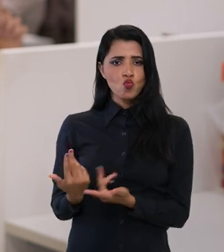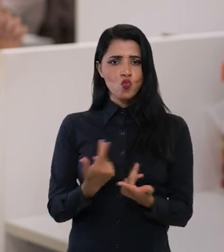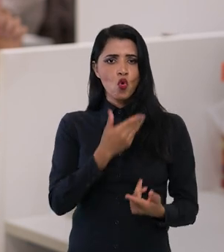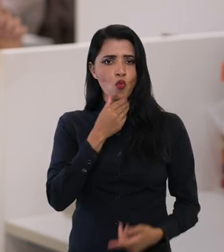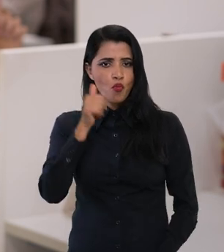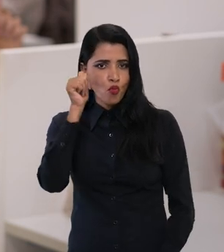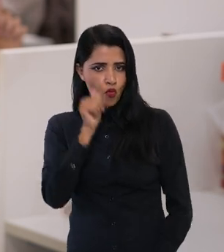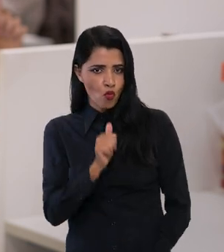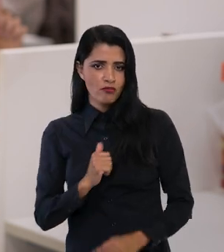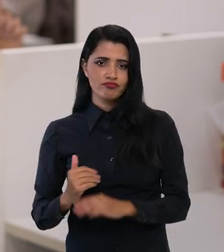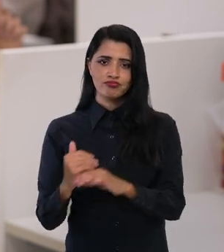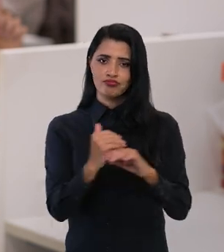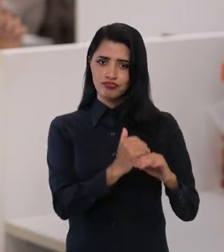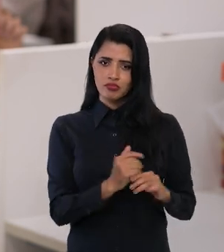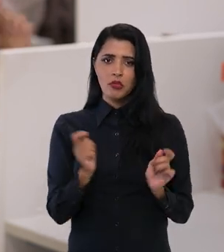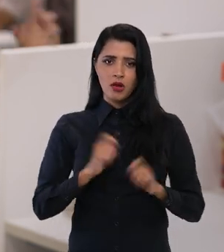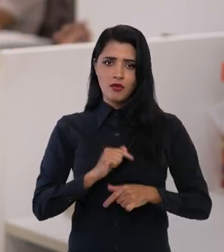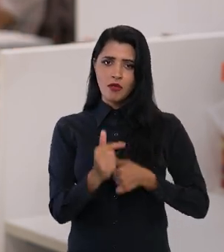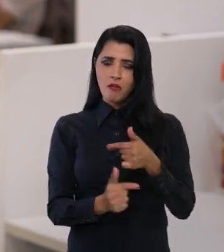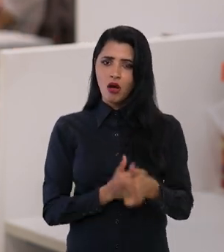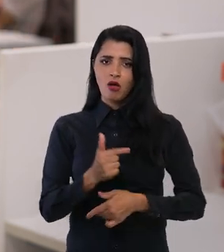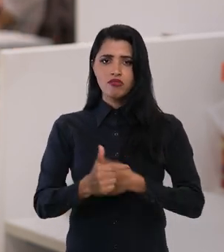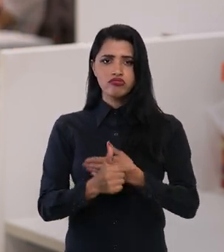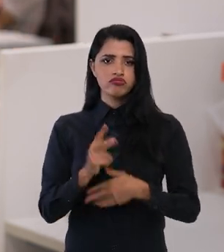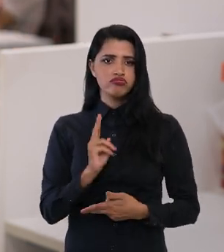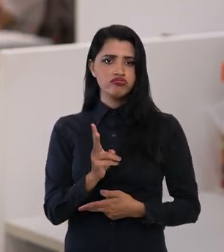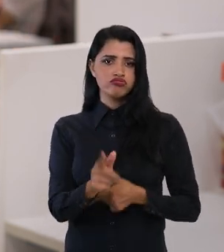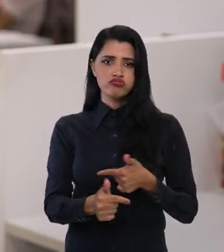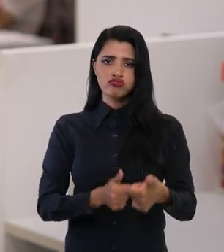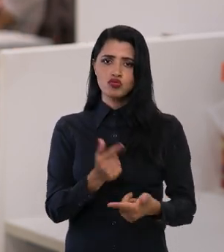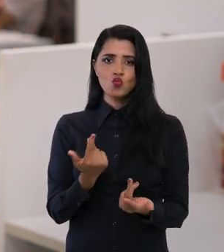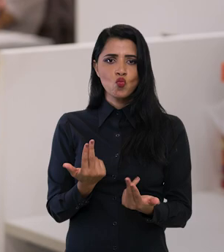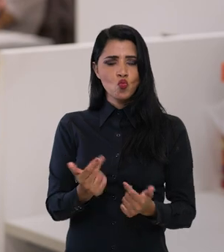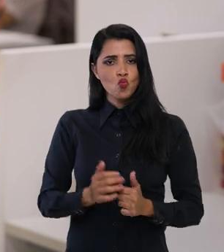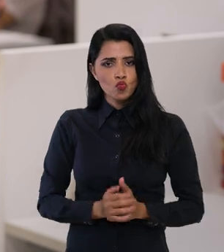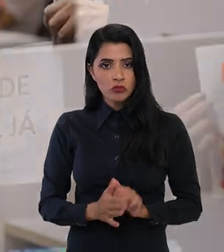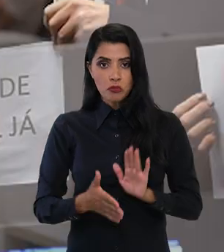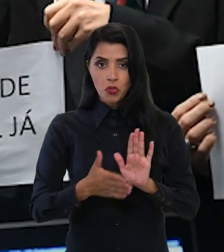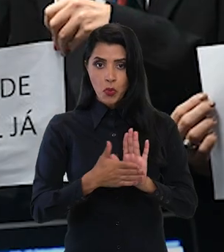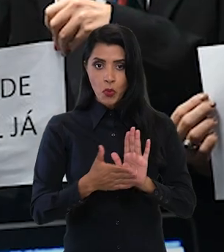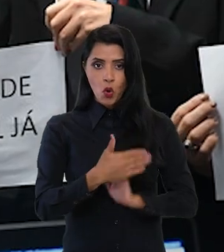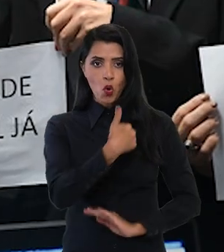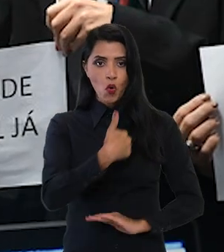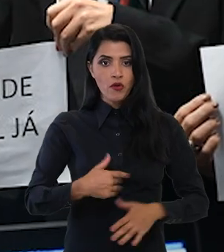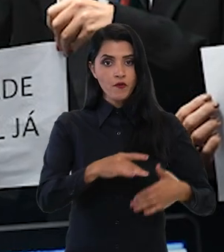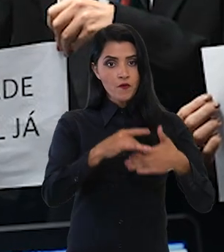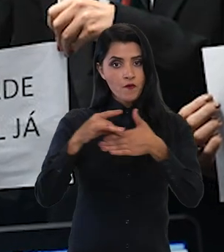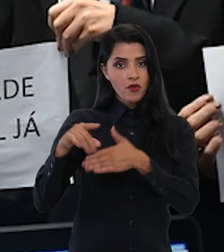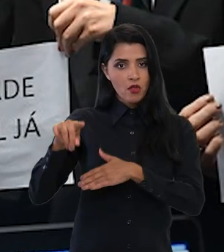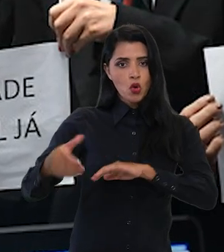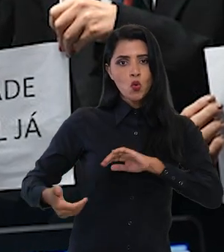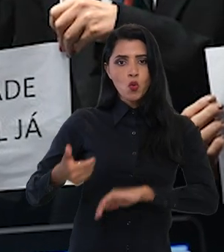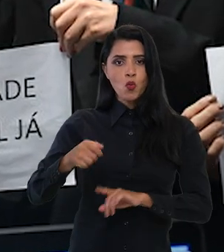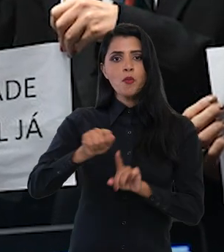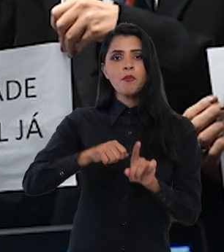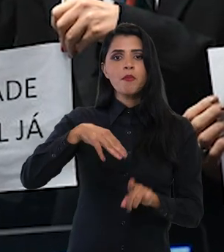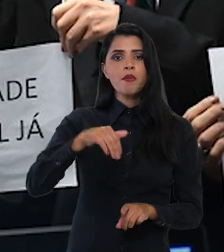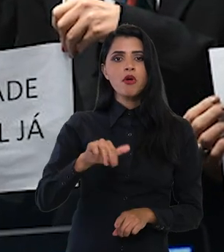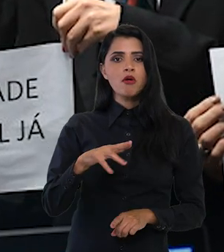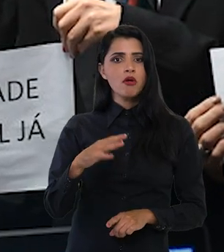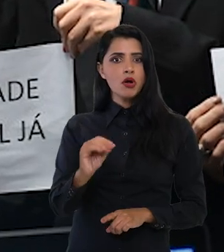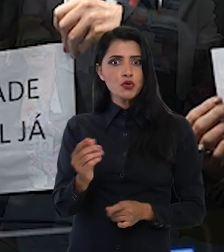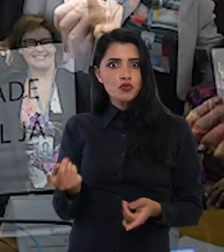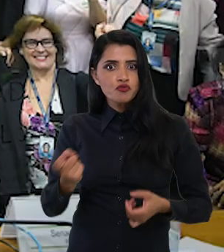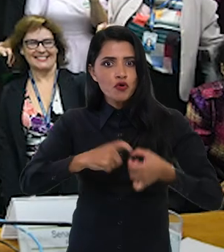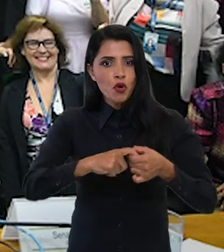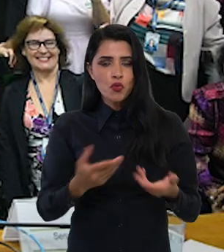a igualdade salarial entre homens e mulheres que desempenham a mesma função. A proposta do governo foi enviada ao Congresso